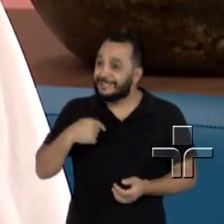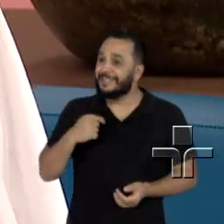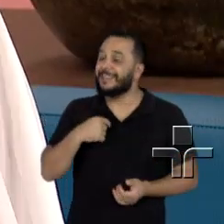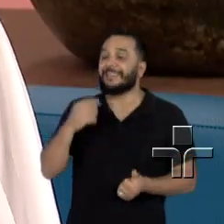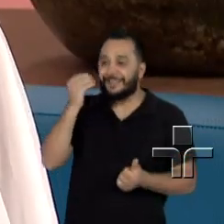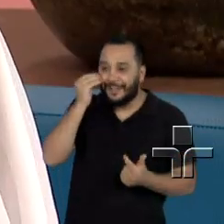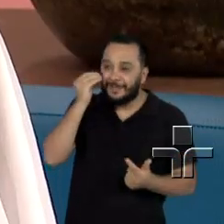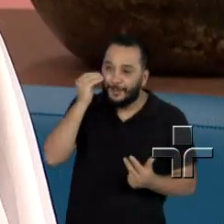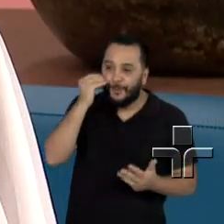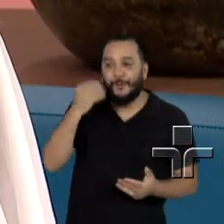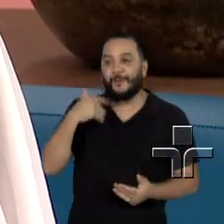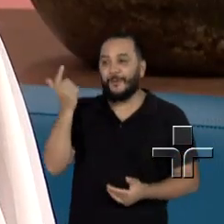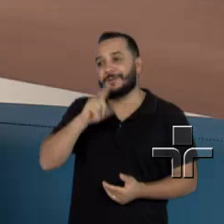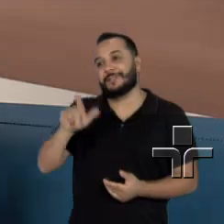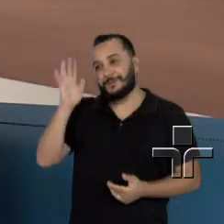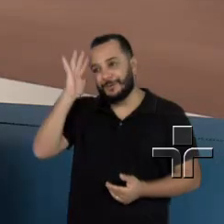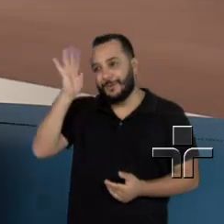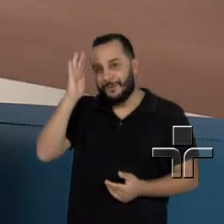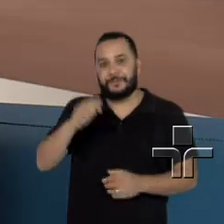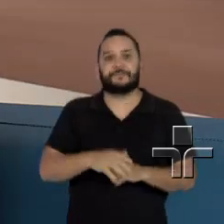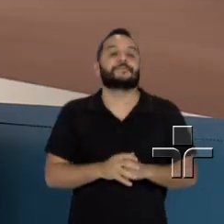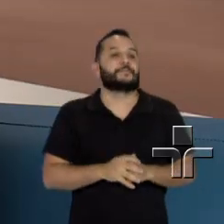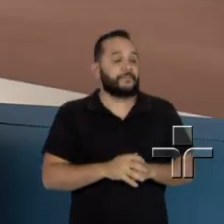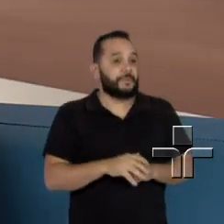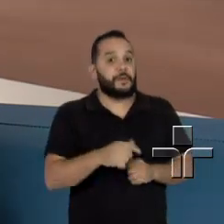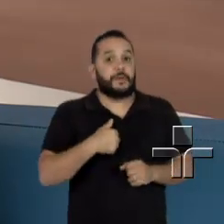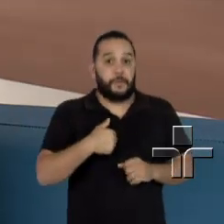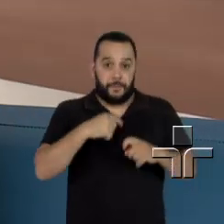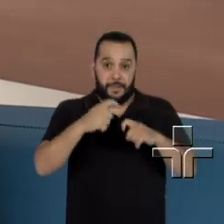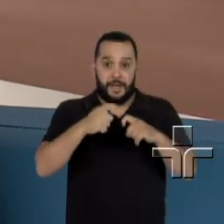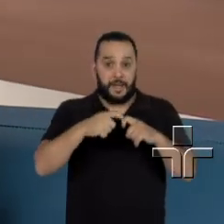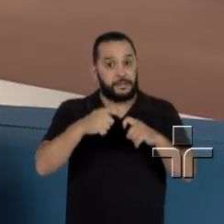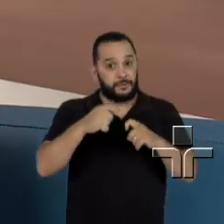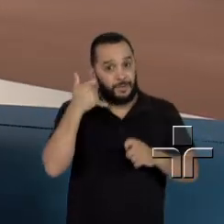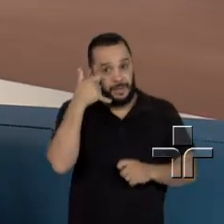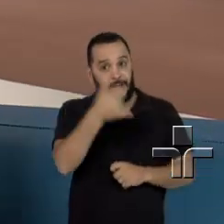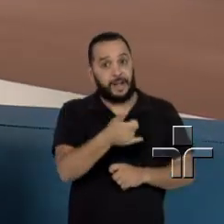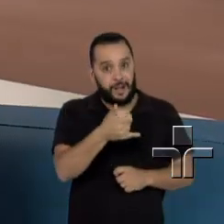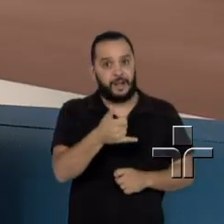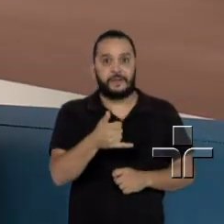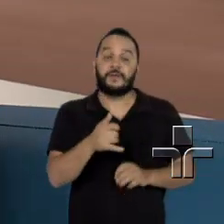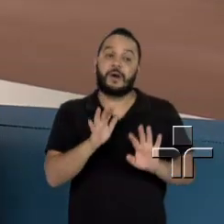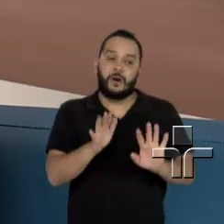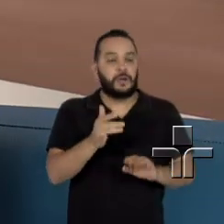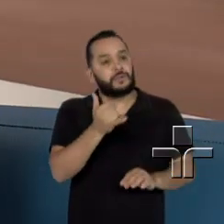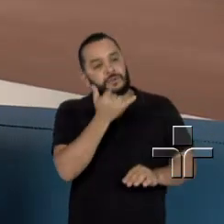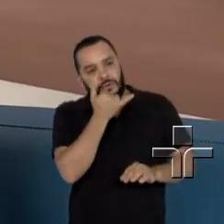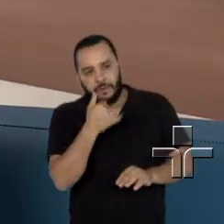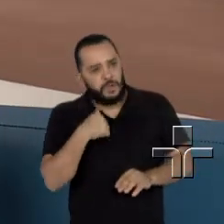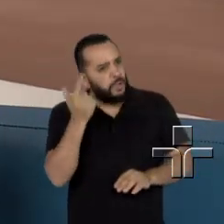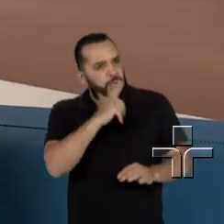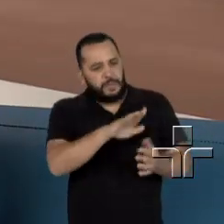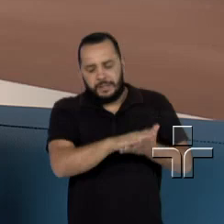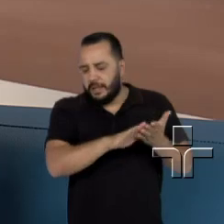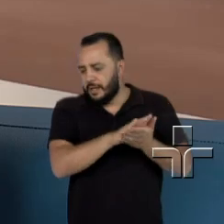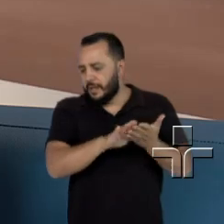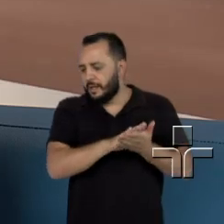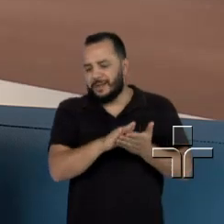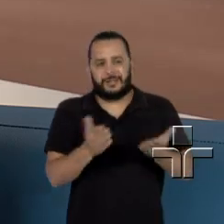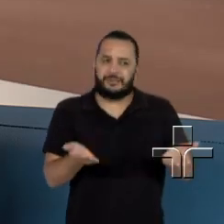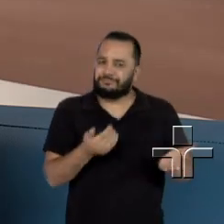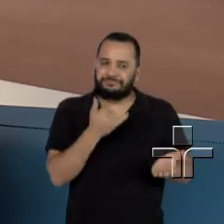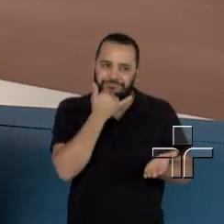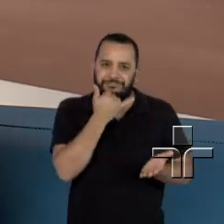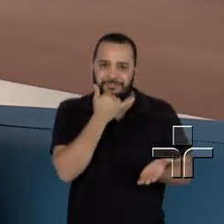Porque é assim que a gente realiza o sonho. E você sabe que quando o médico ligava e falava assim, olha, Rosana, ele estava triste, olha, não deu certo, não foi